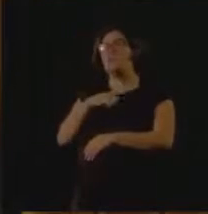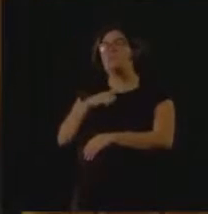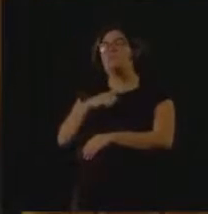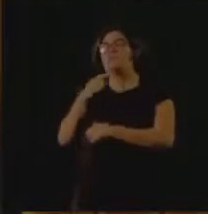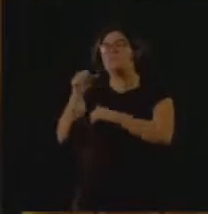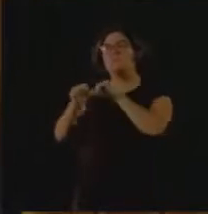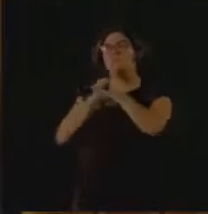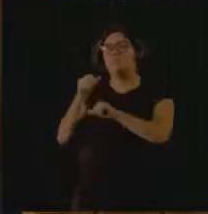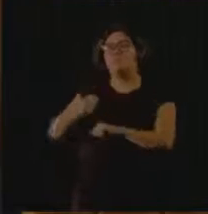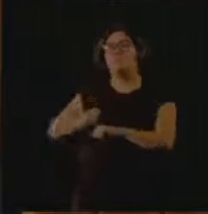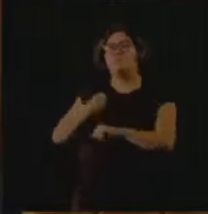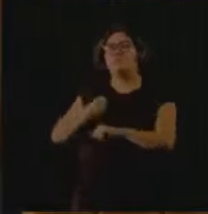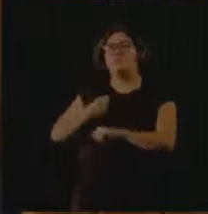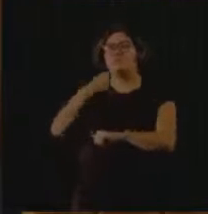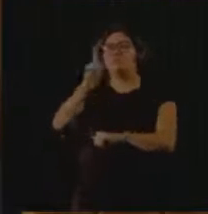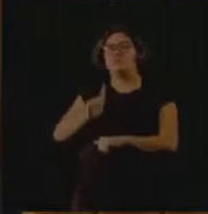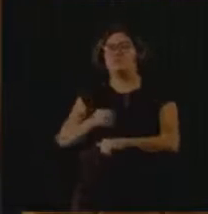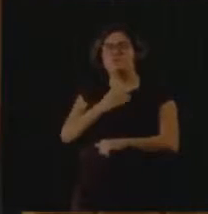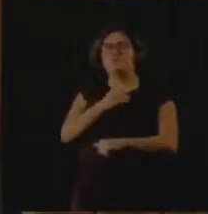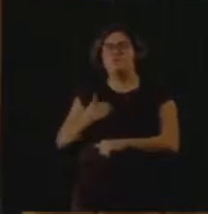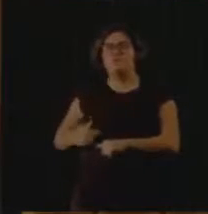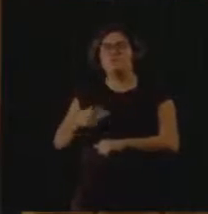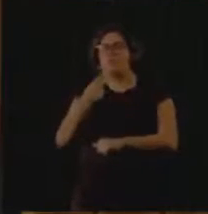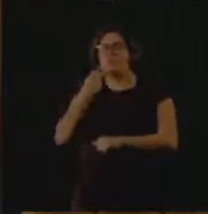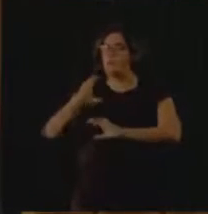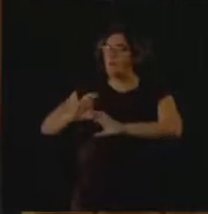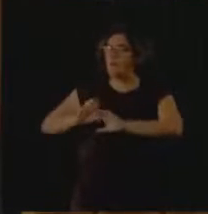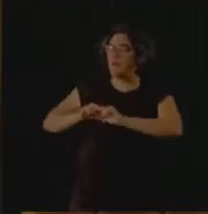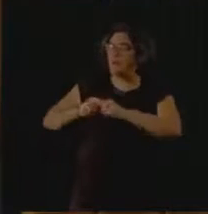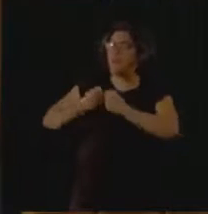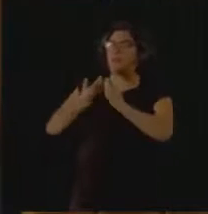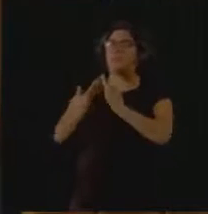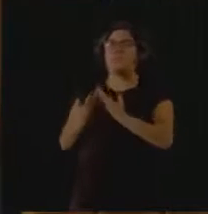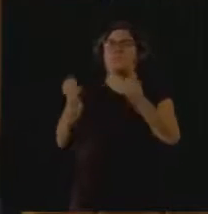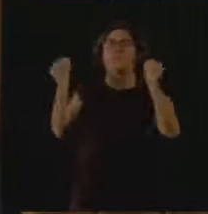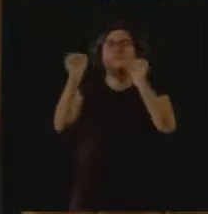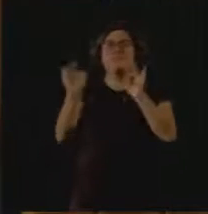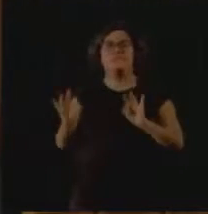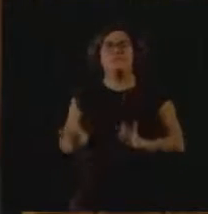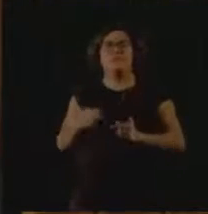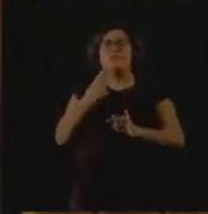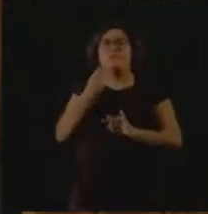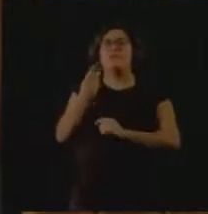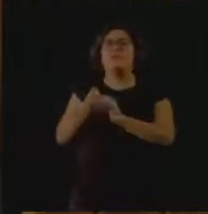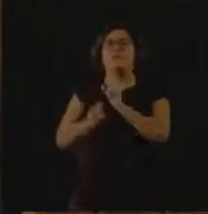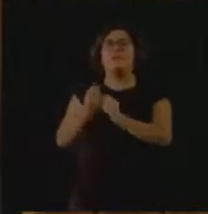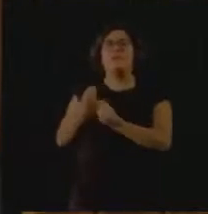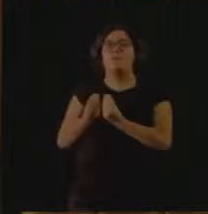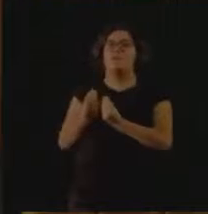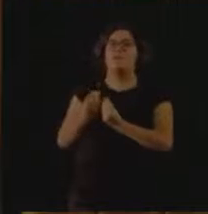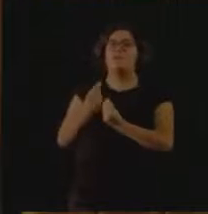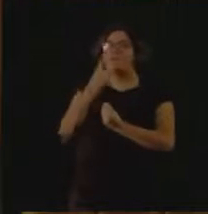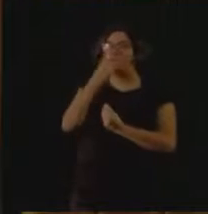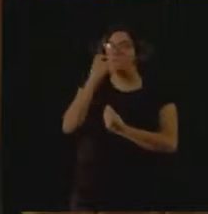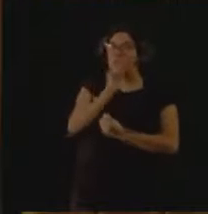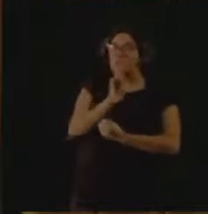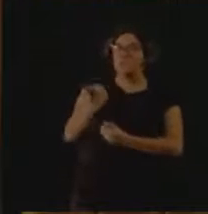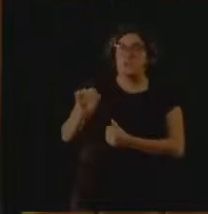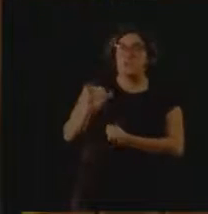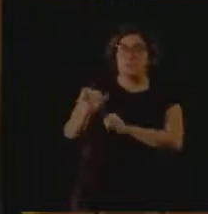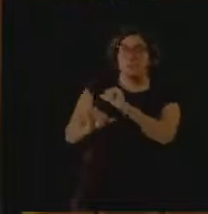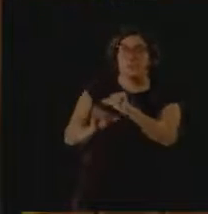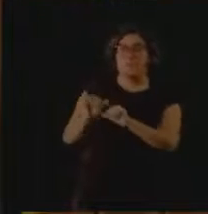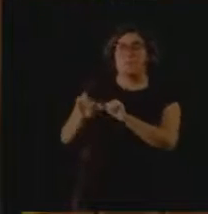daquela cidade, um gestor público que fala de amor, de felicidade, e fala de como o Lixo Zero muda, não só